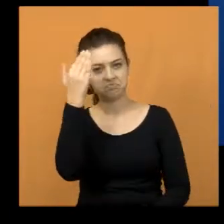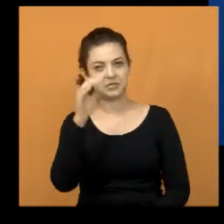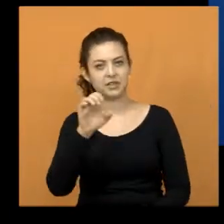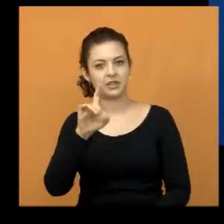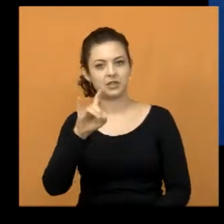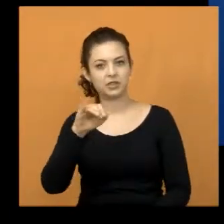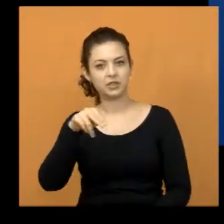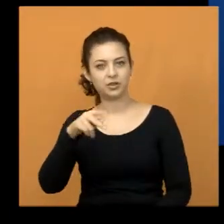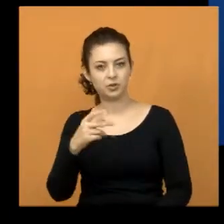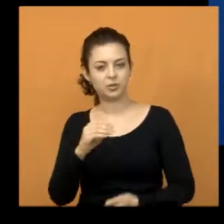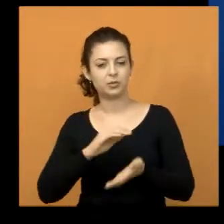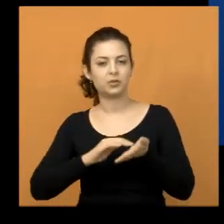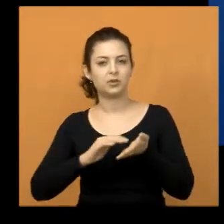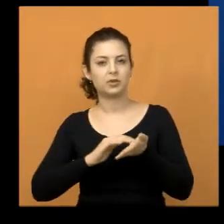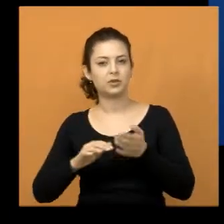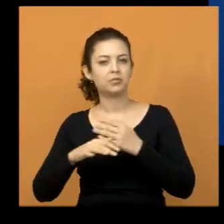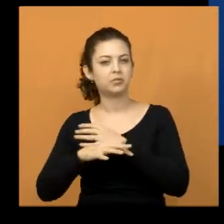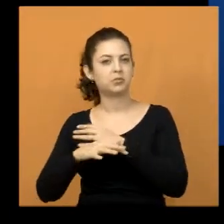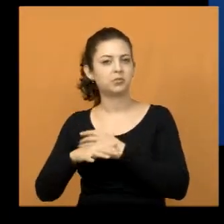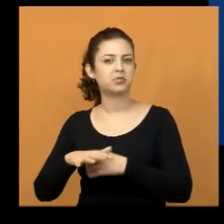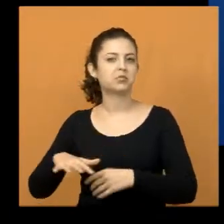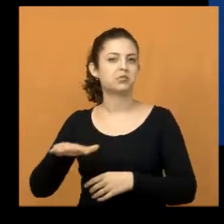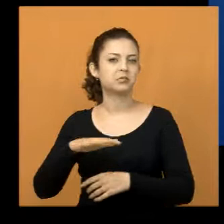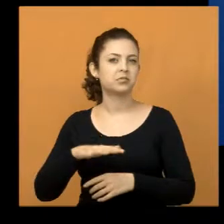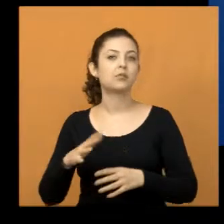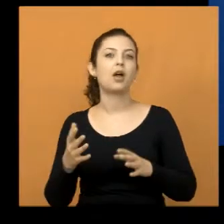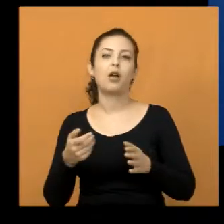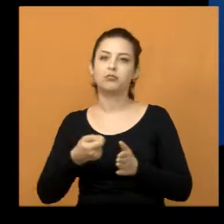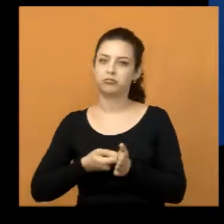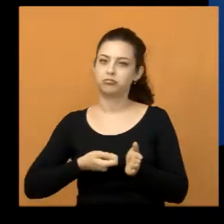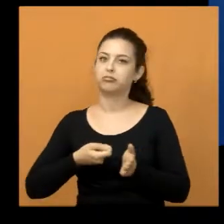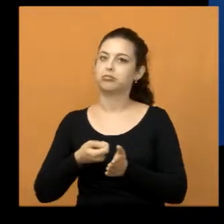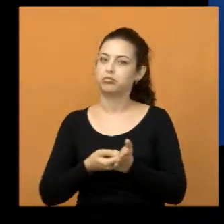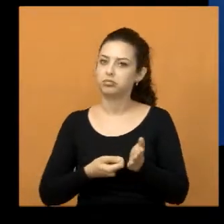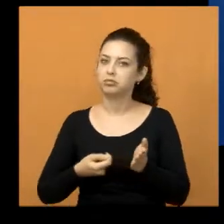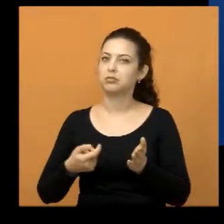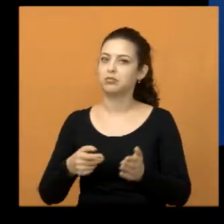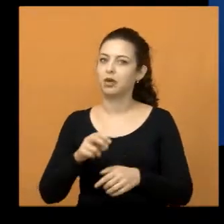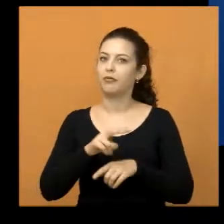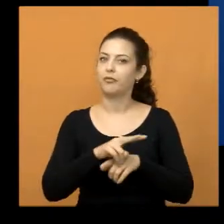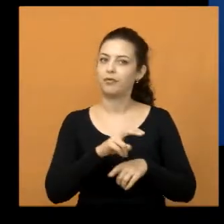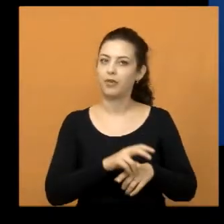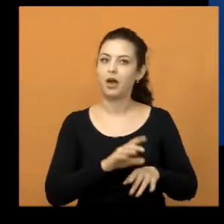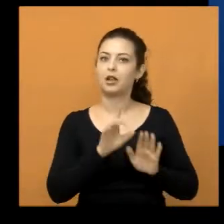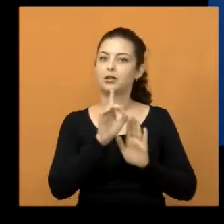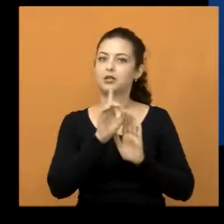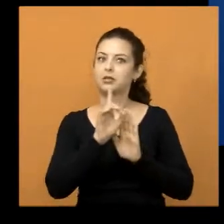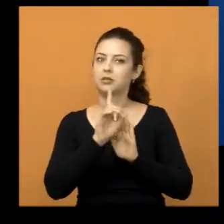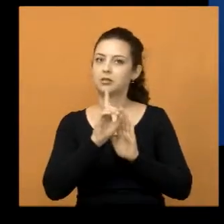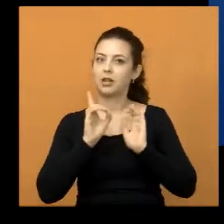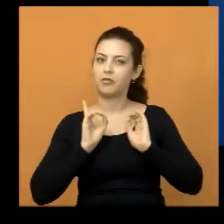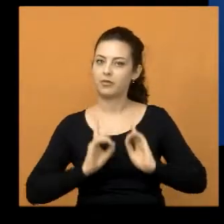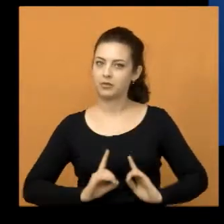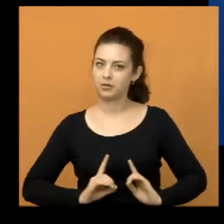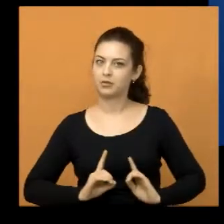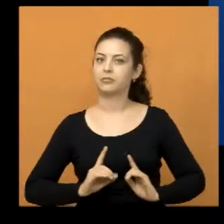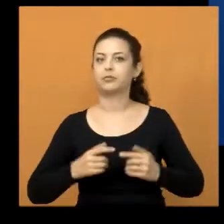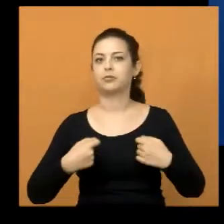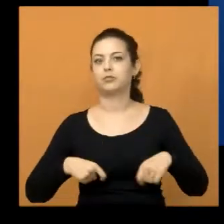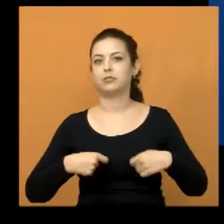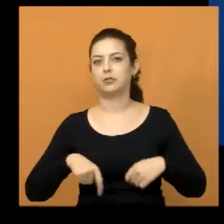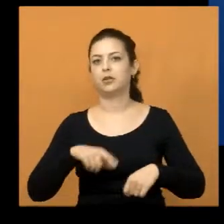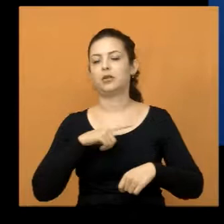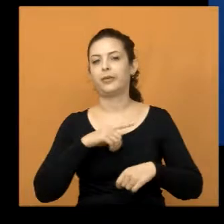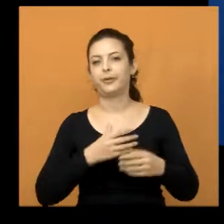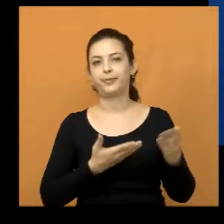ao Edinho, secretaria de mobilidade urbana, mas volto a cobrar, Edinho, as vagas de portadores de necessidade